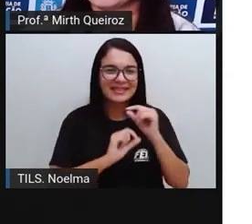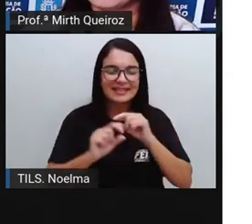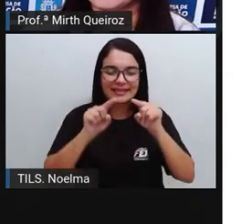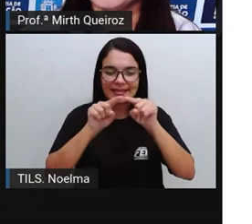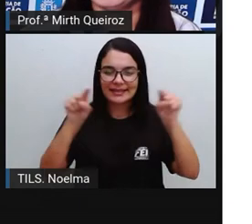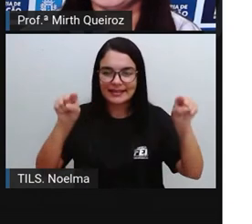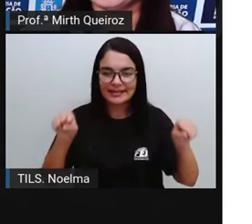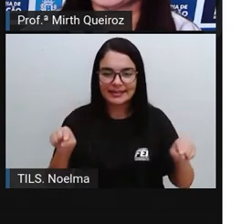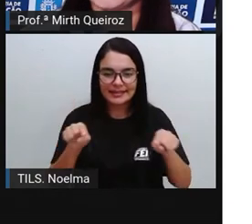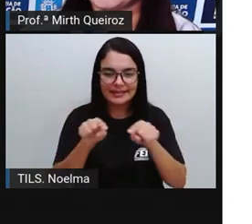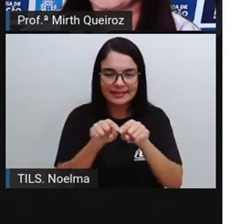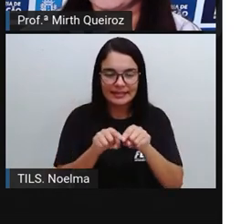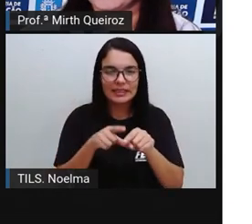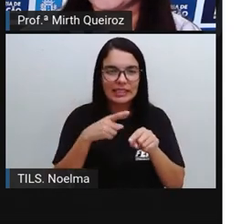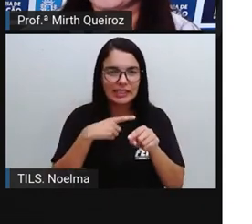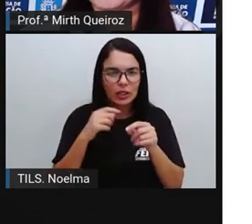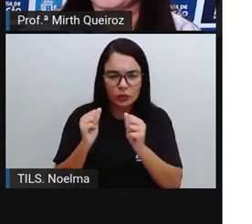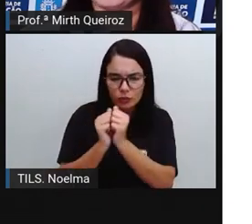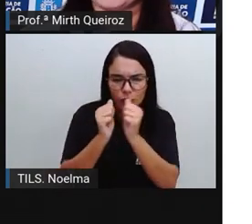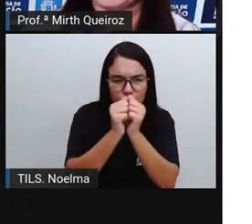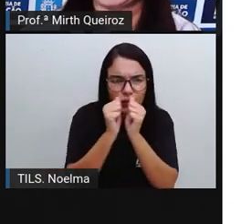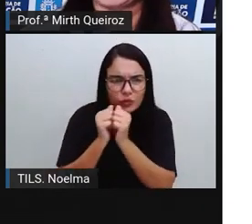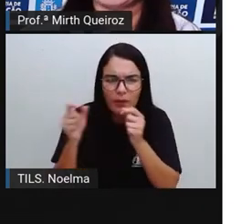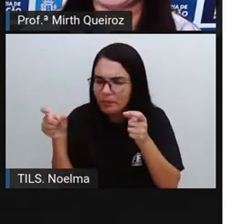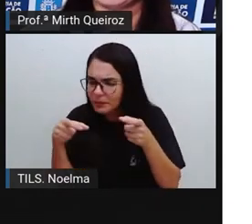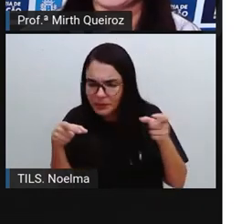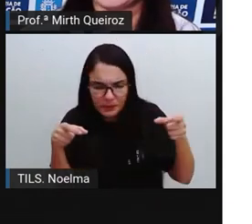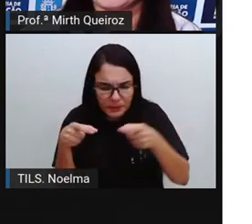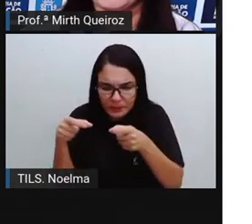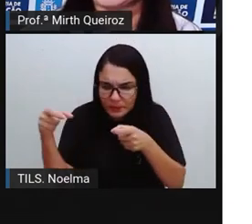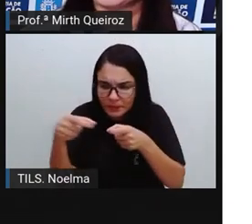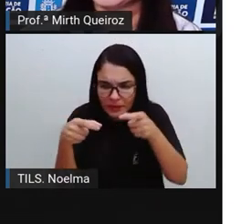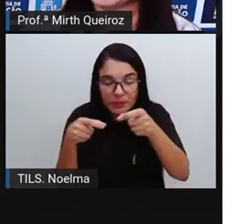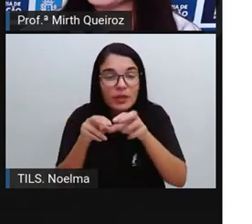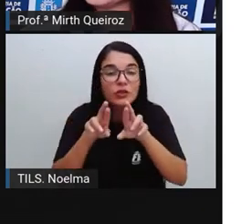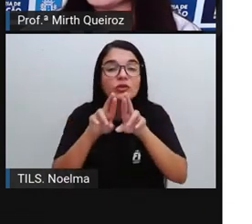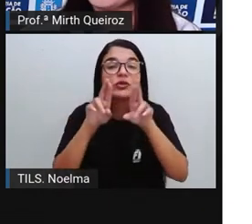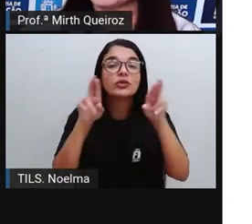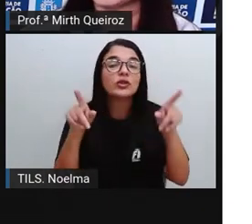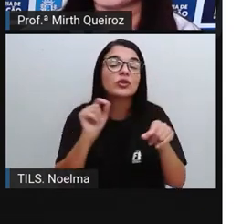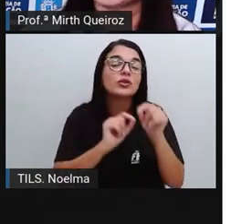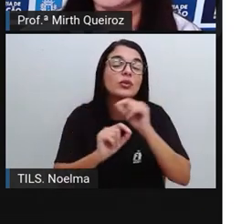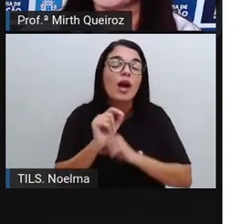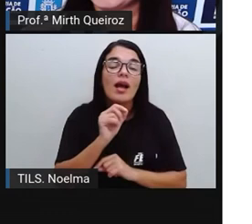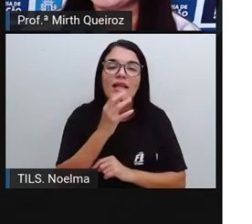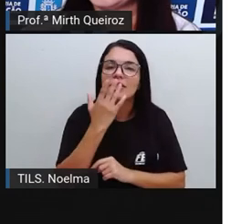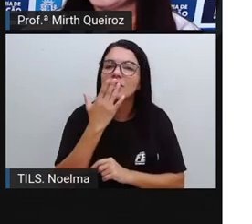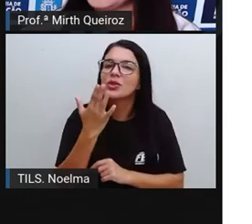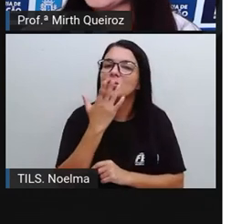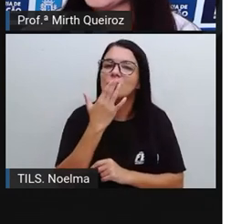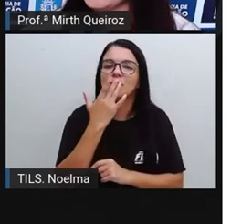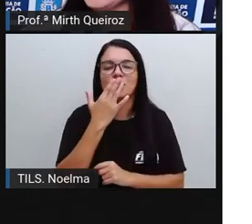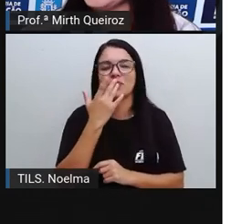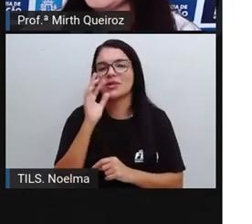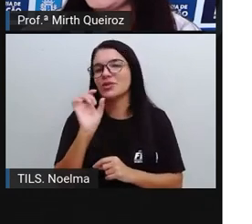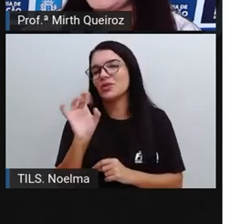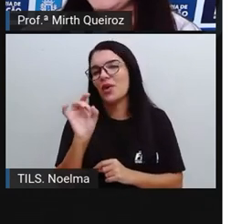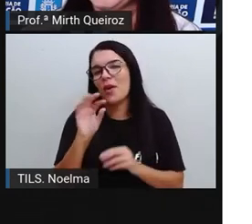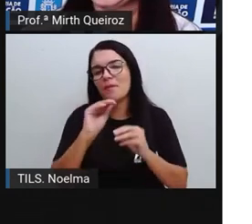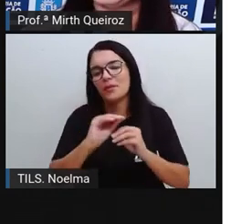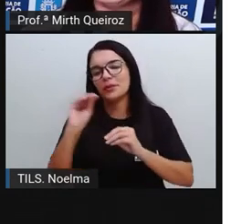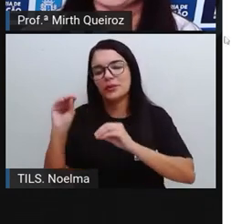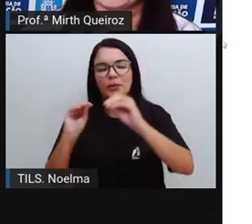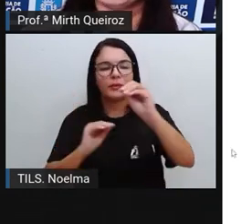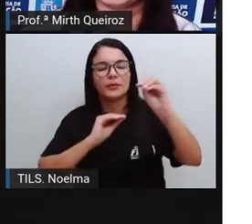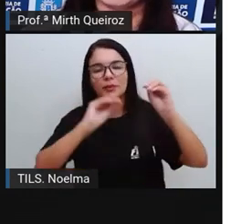retângulo e o que a gente fez de diferente aqui foi o quê? A disposição das cores, a gente foi alternando essas cores aí